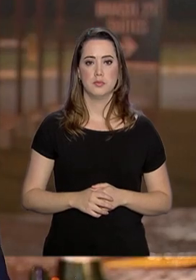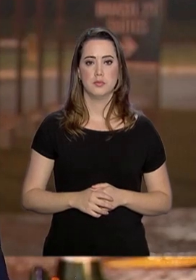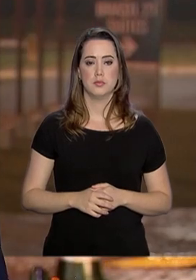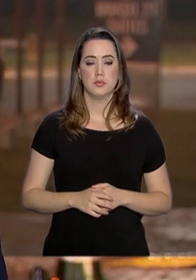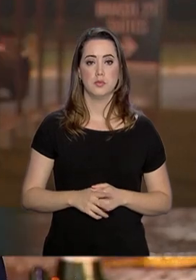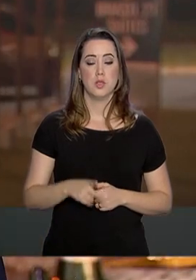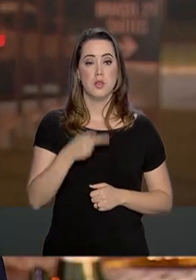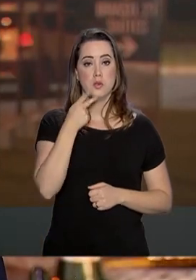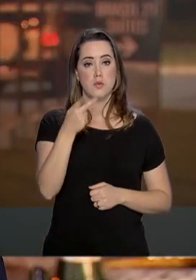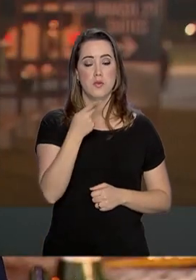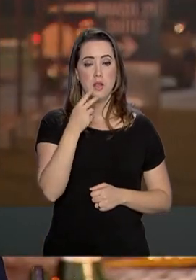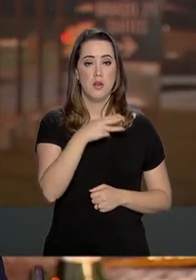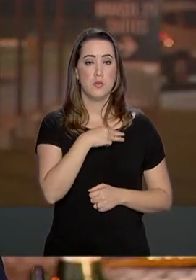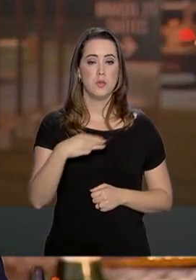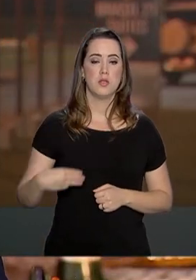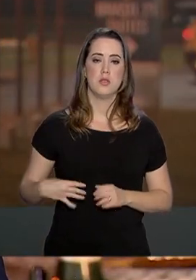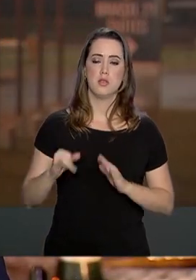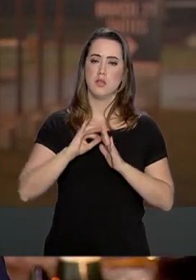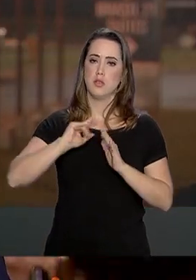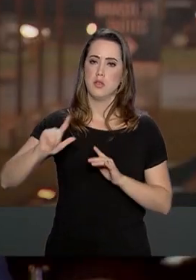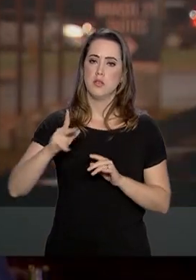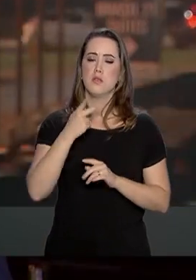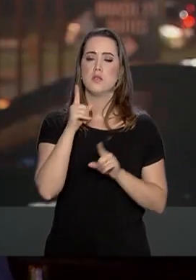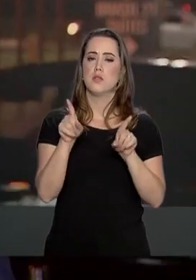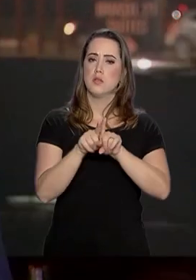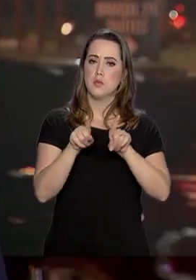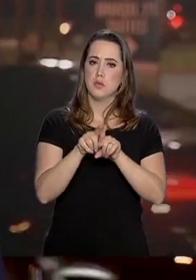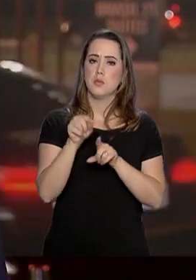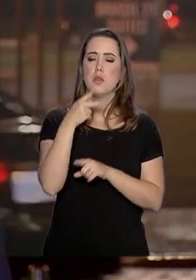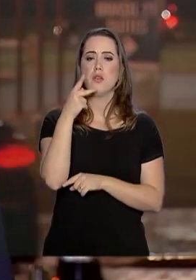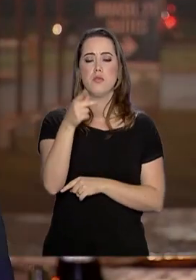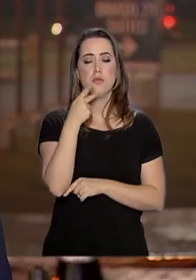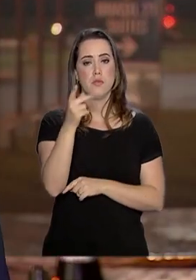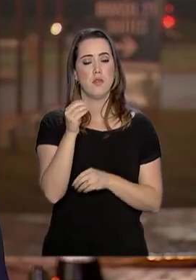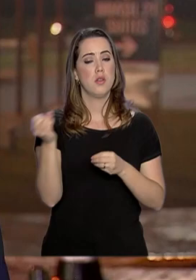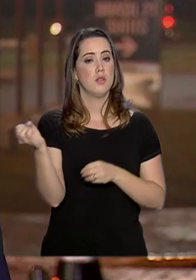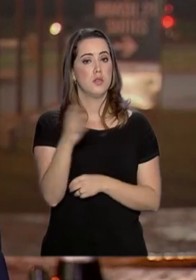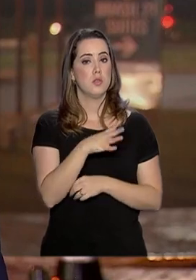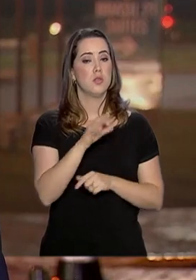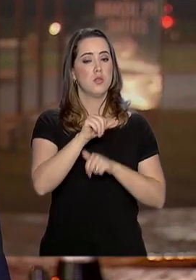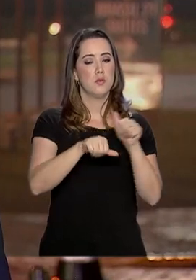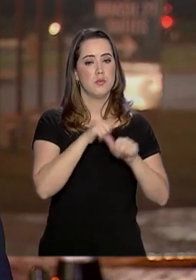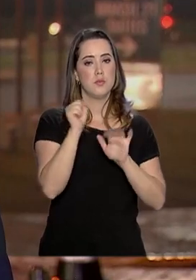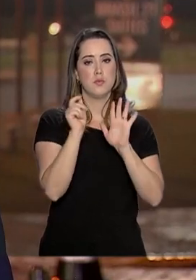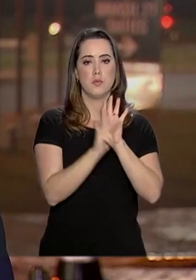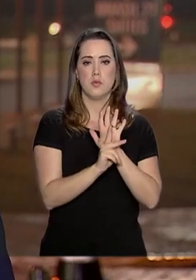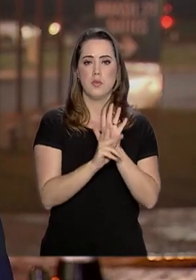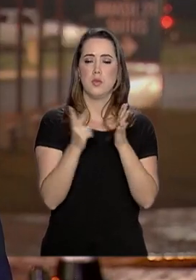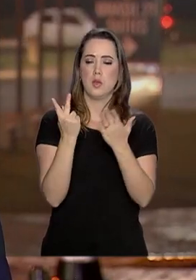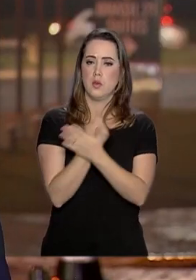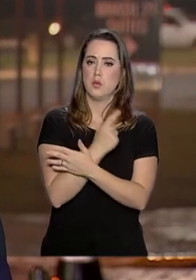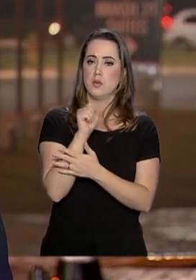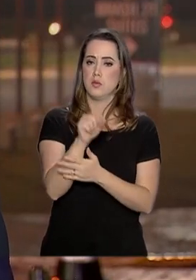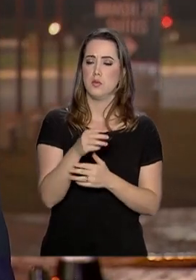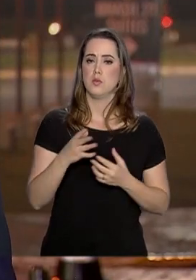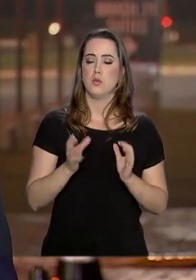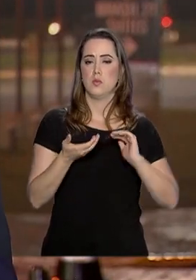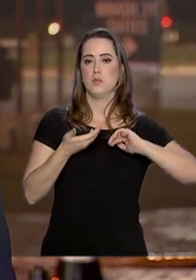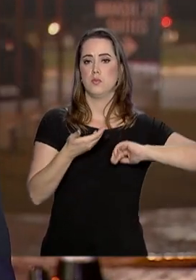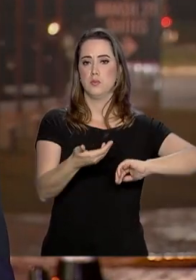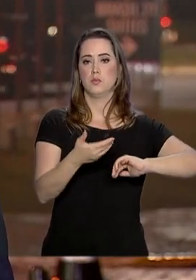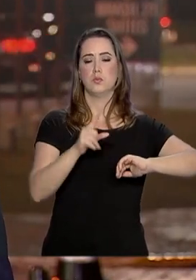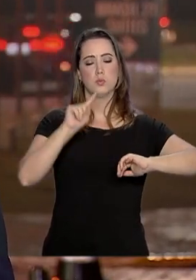Em seu discurso, o ministro da Casa Civil também falou sobre a nova reforma da Previdência, que deve ser encaminhada ao Congresso